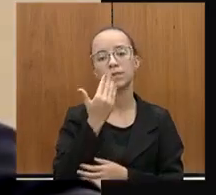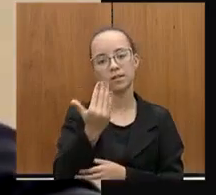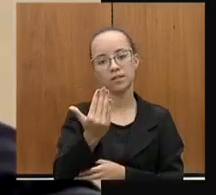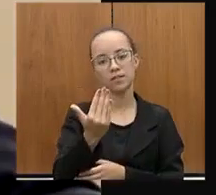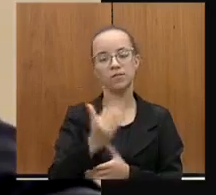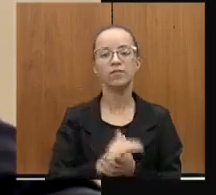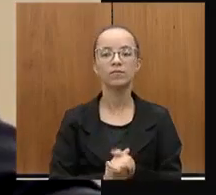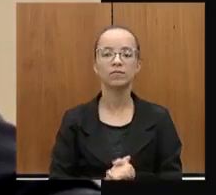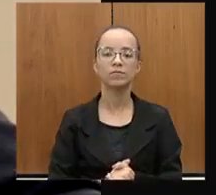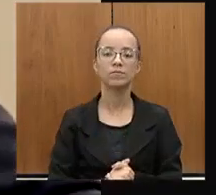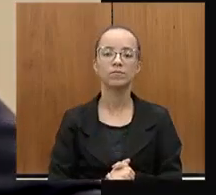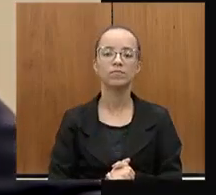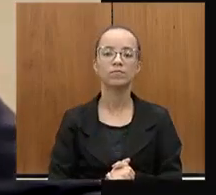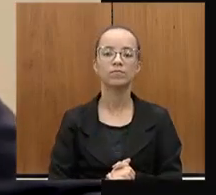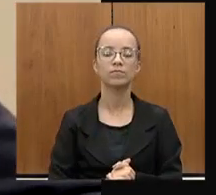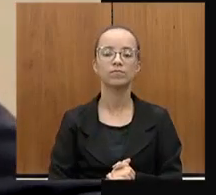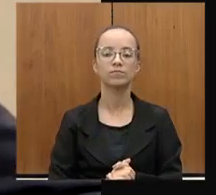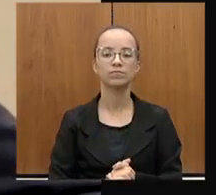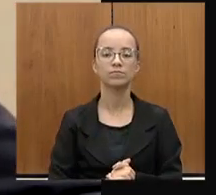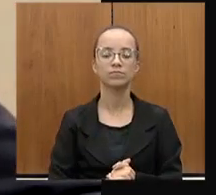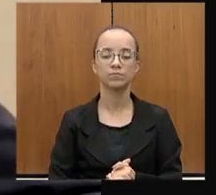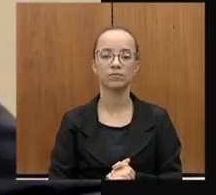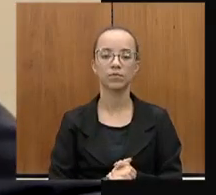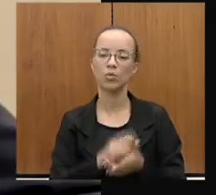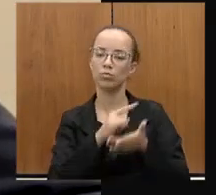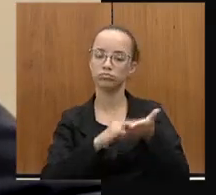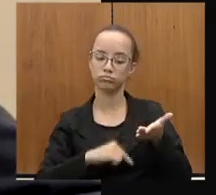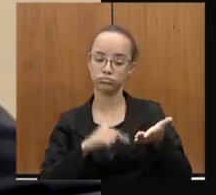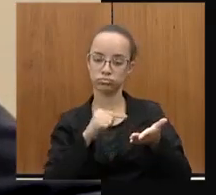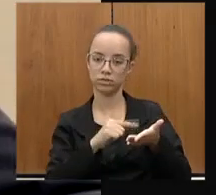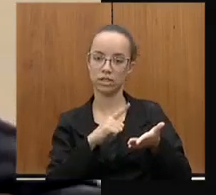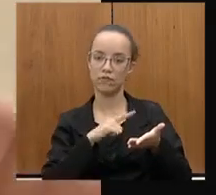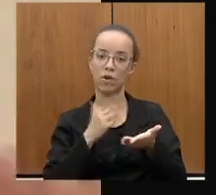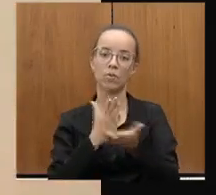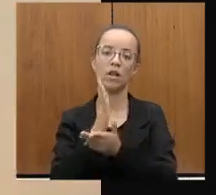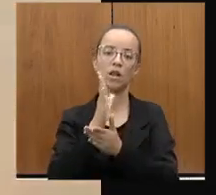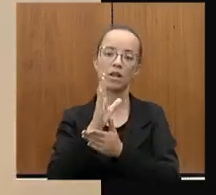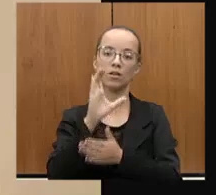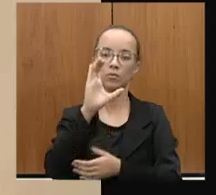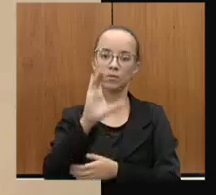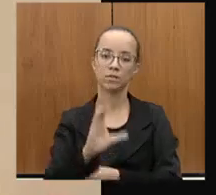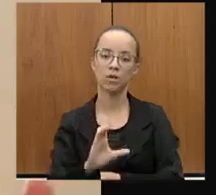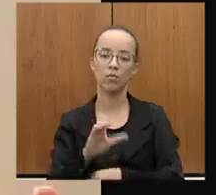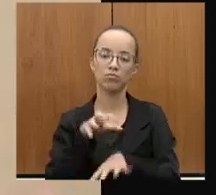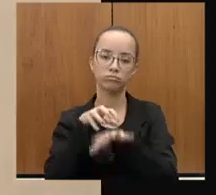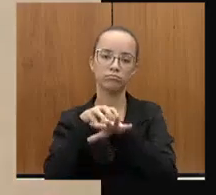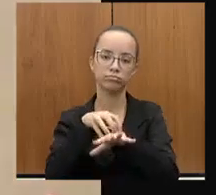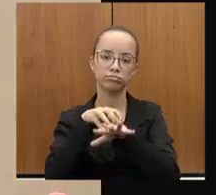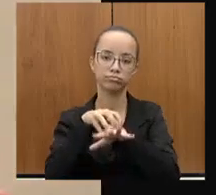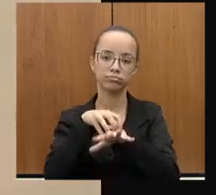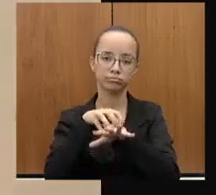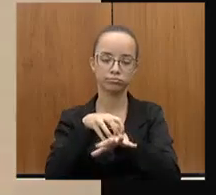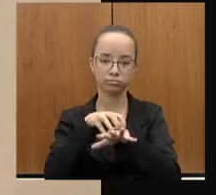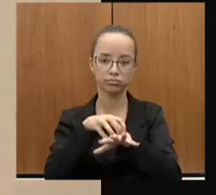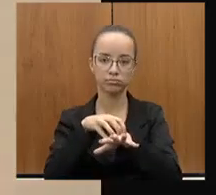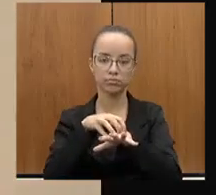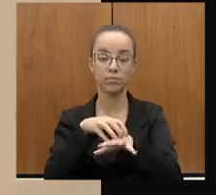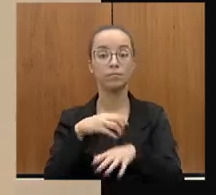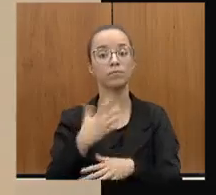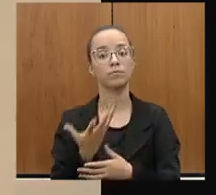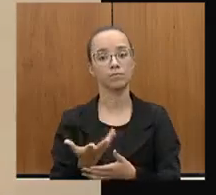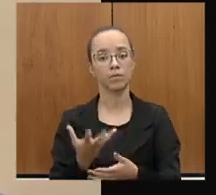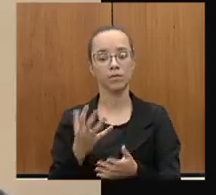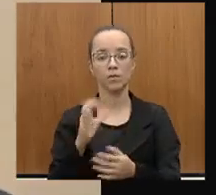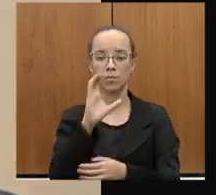eu tive um requerimento recentemente aprovado na Comissão de Transportes, comissão na qual